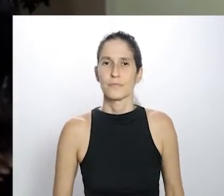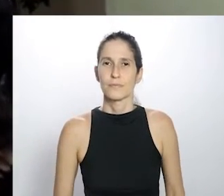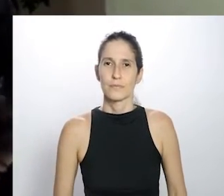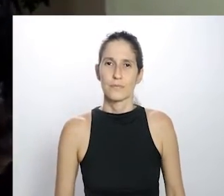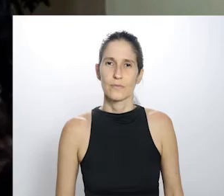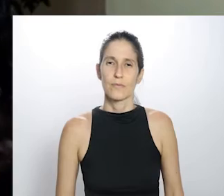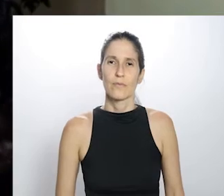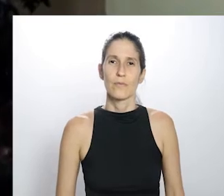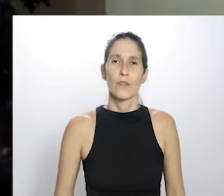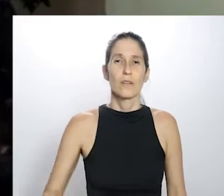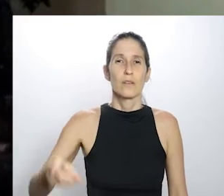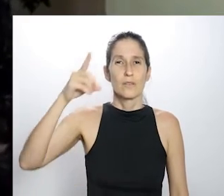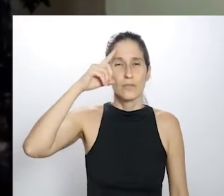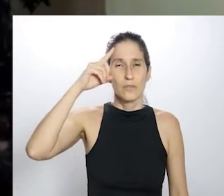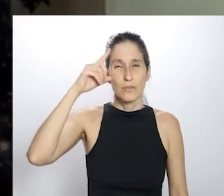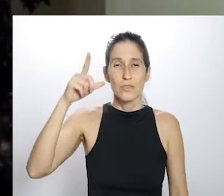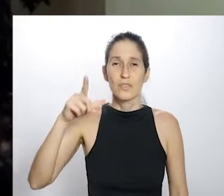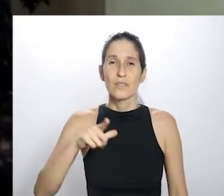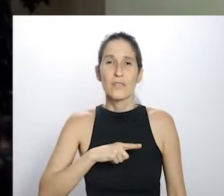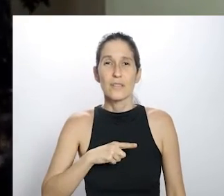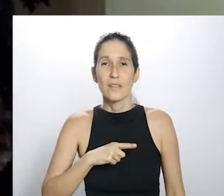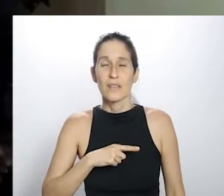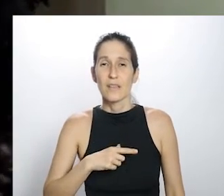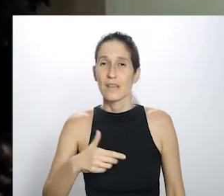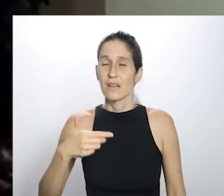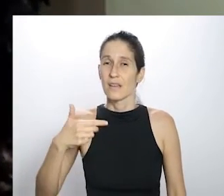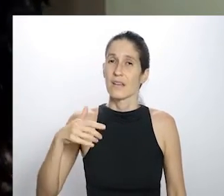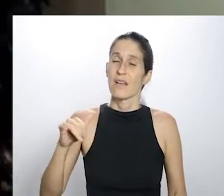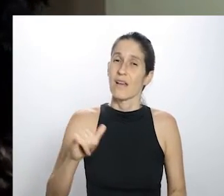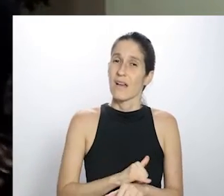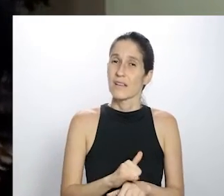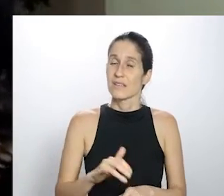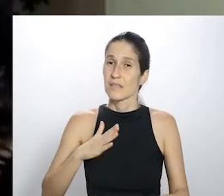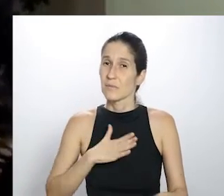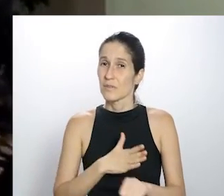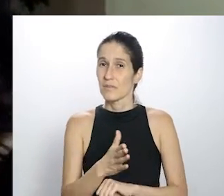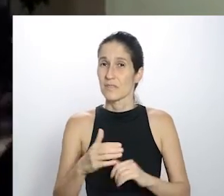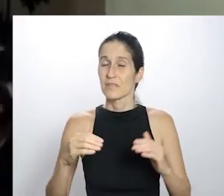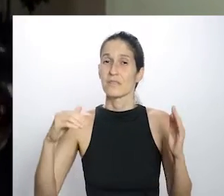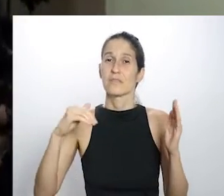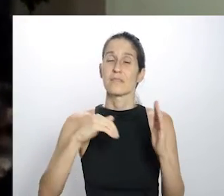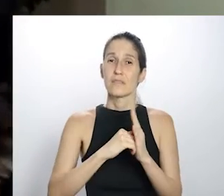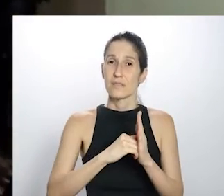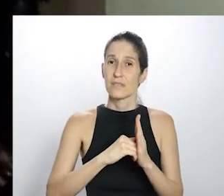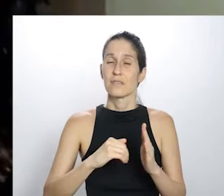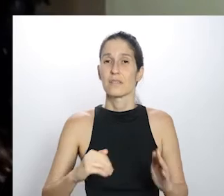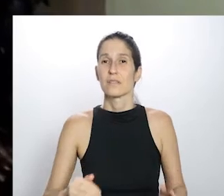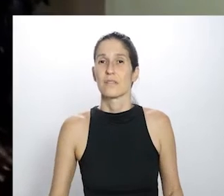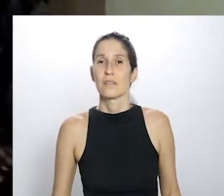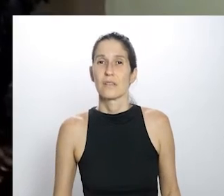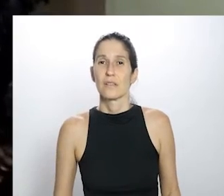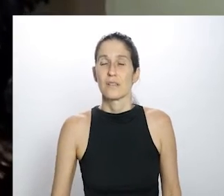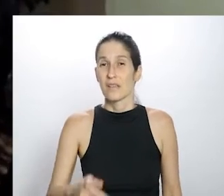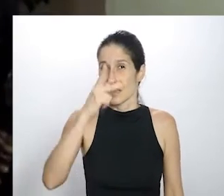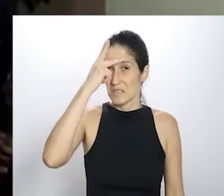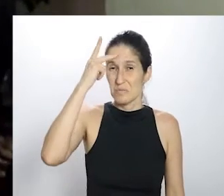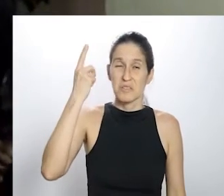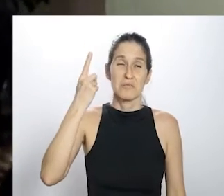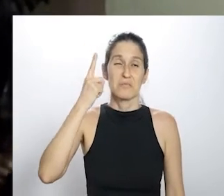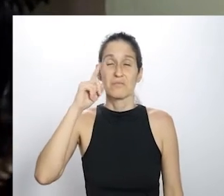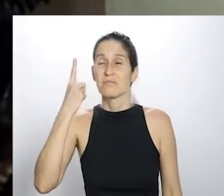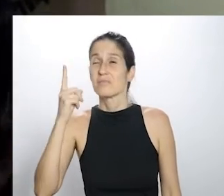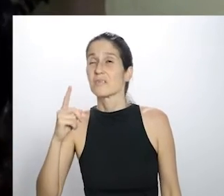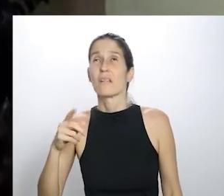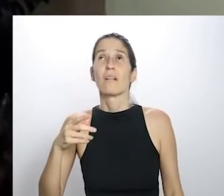determinantes para a gente. Diariamente tem alguma coisa sendo aprovada no Senado, então, que muitas vezes a